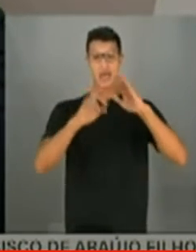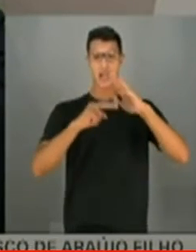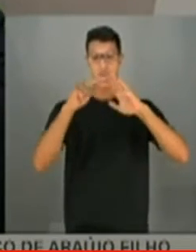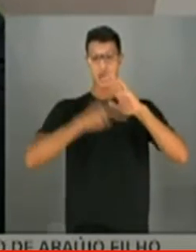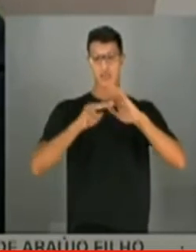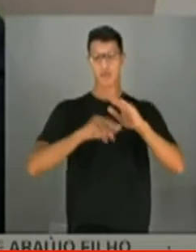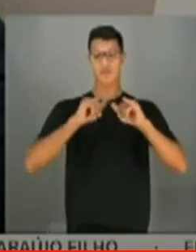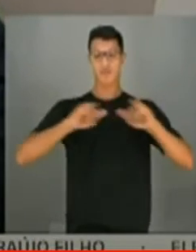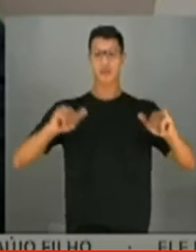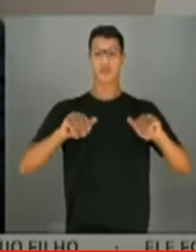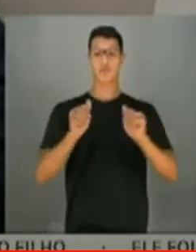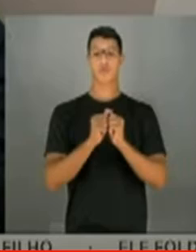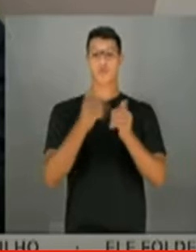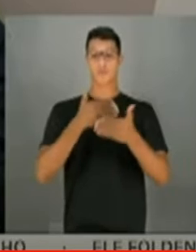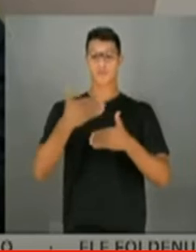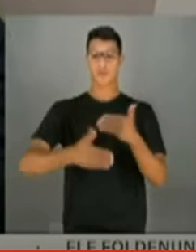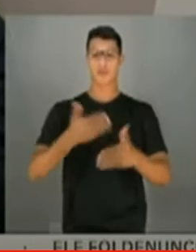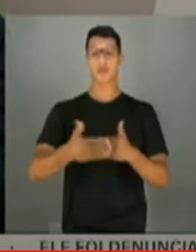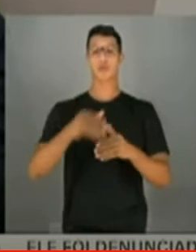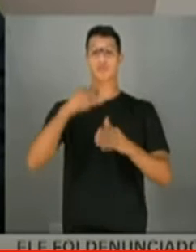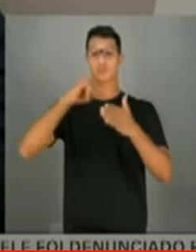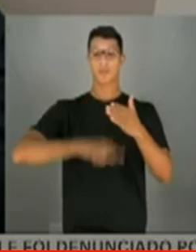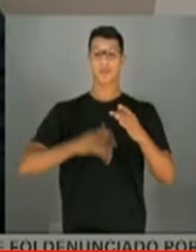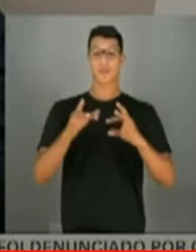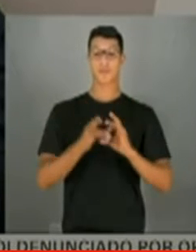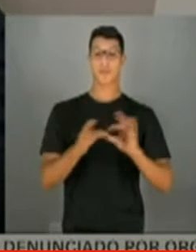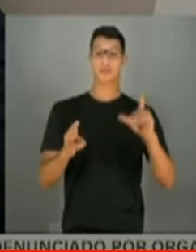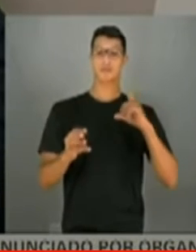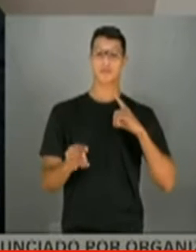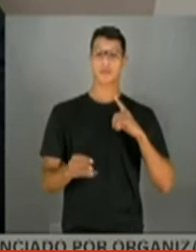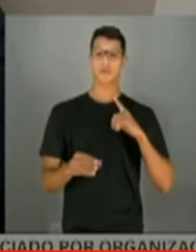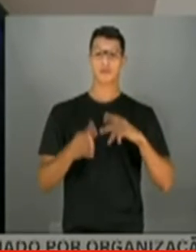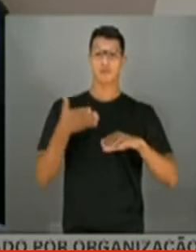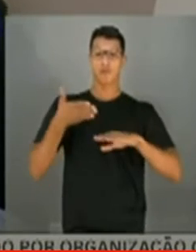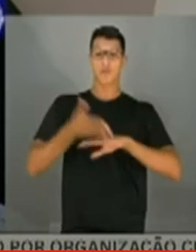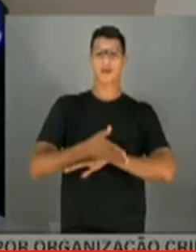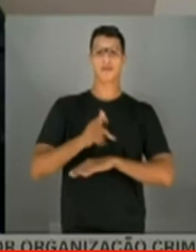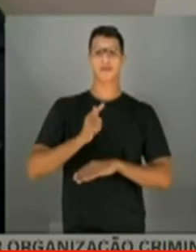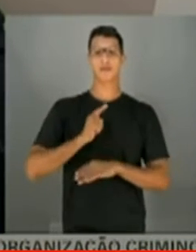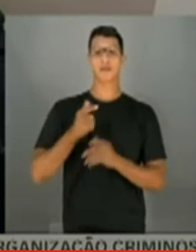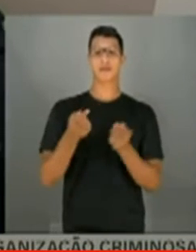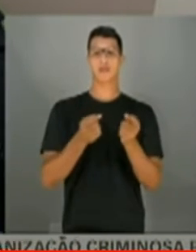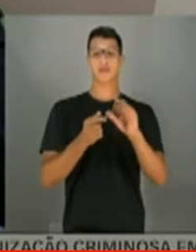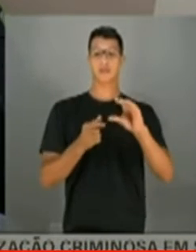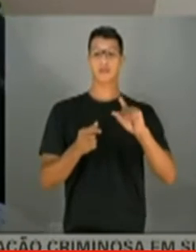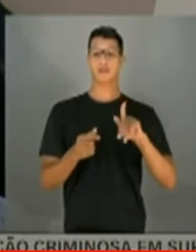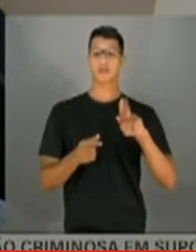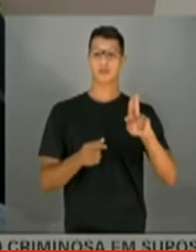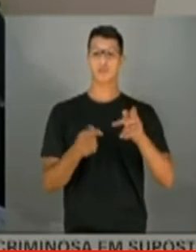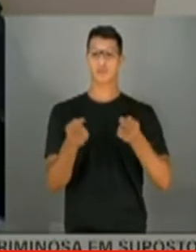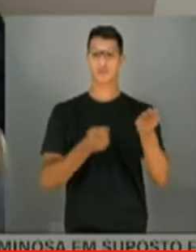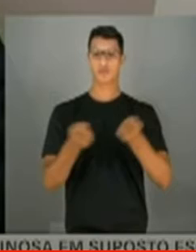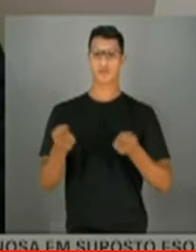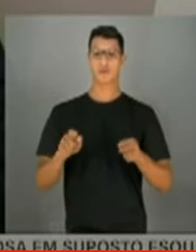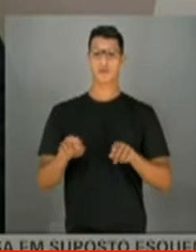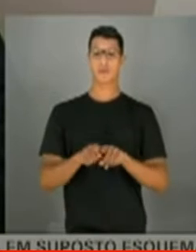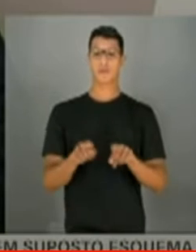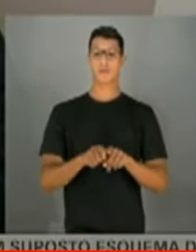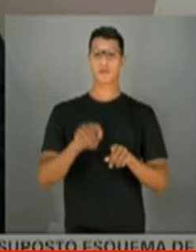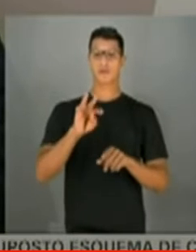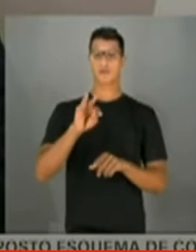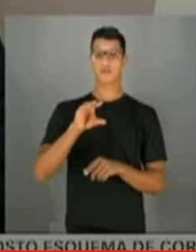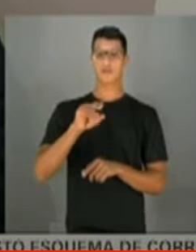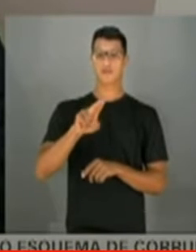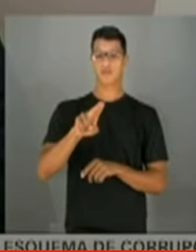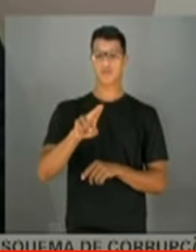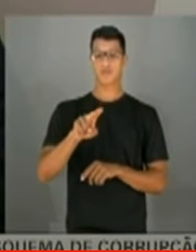com toda a tramitação do documento, permitindo o acesso da Controladoria Geral da União e do Tribunal